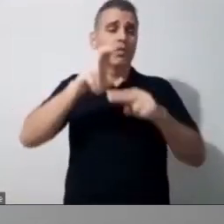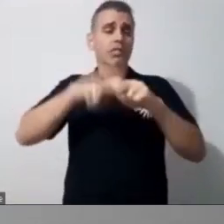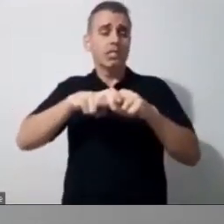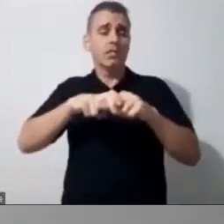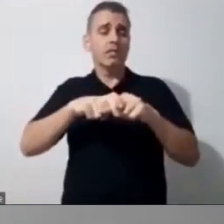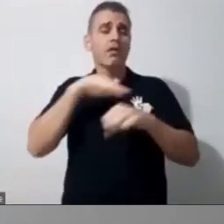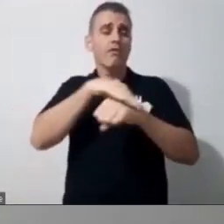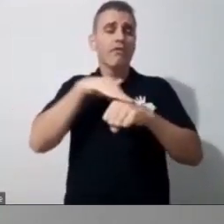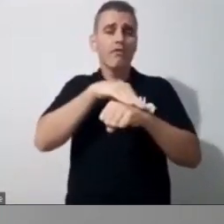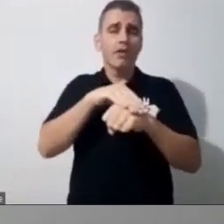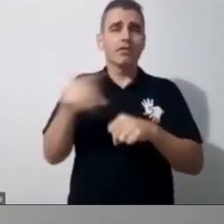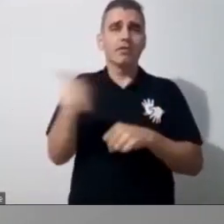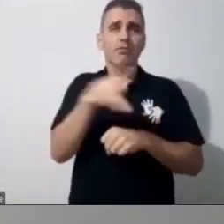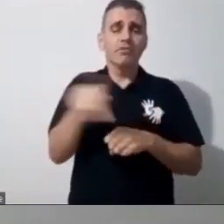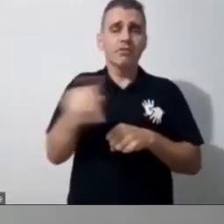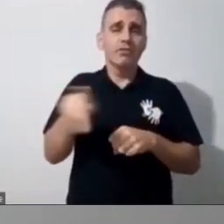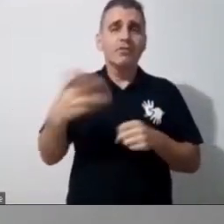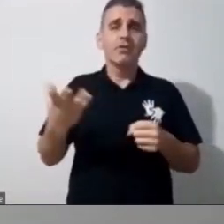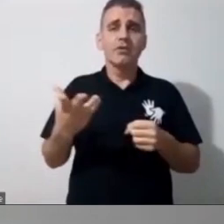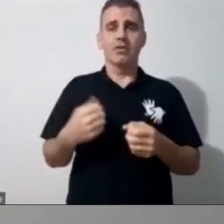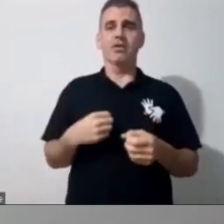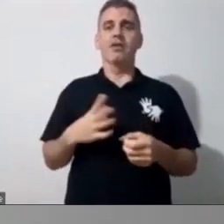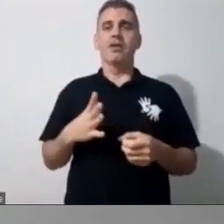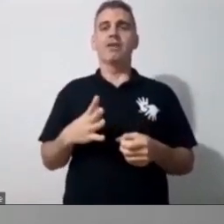coisa mais, né, mais aconchegante.